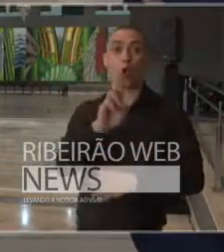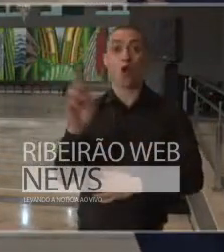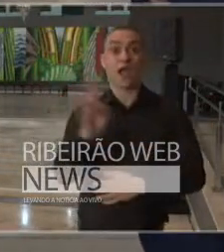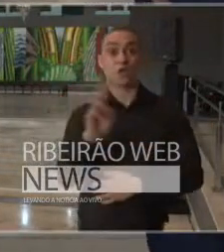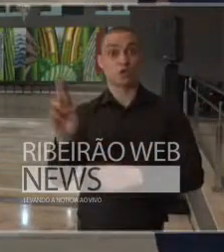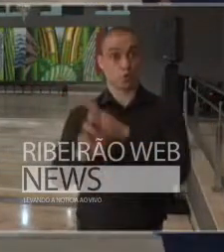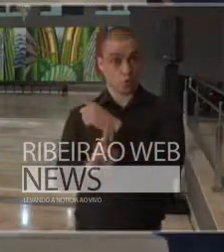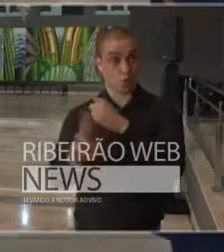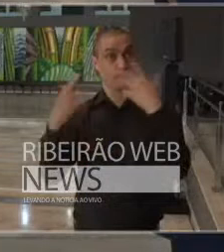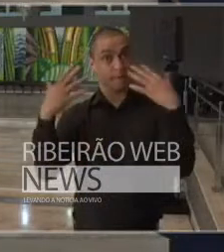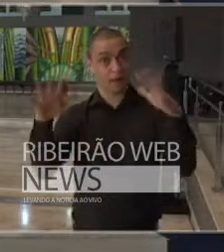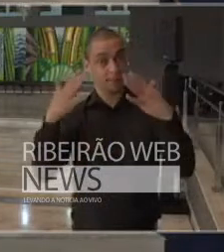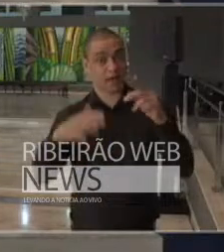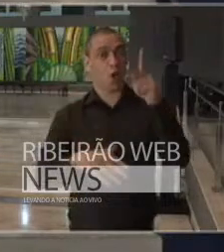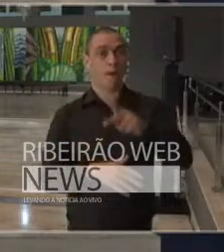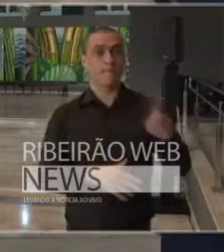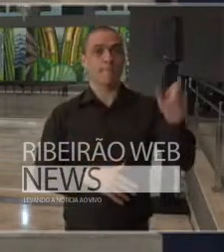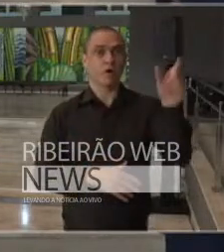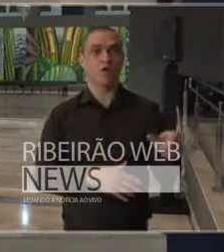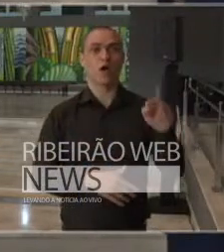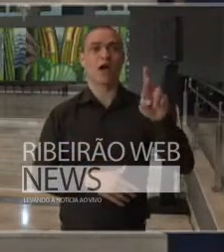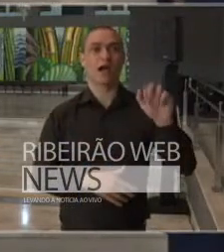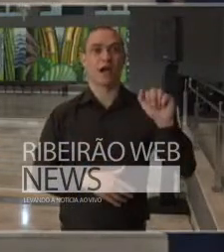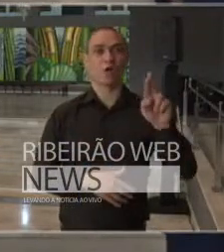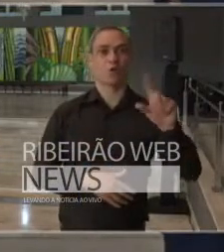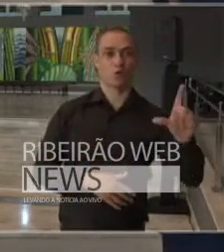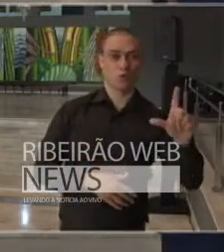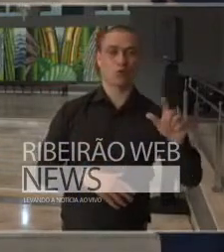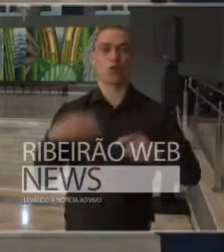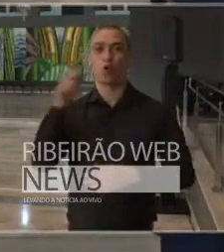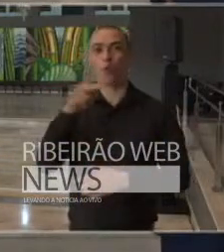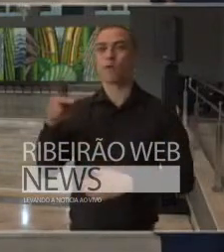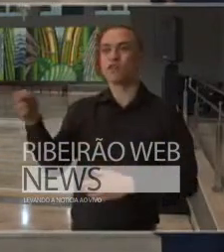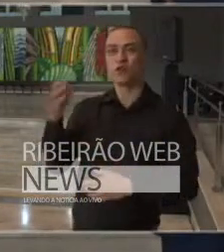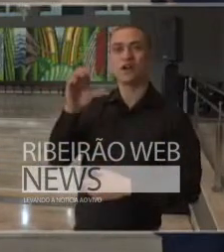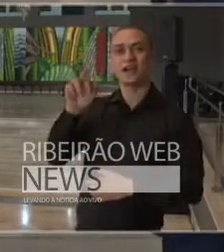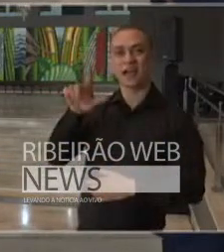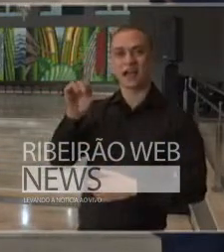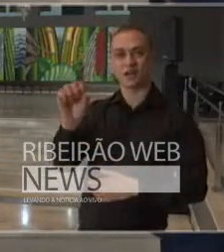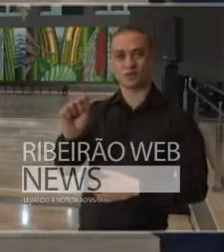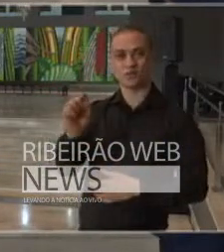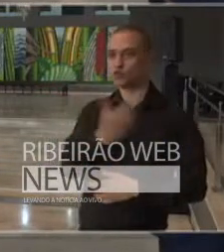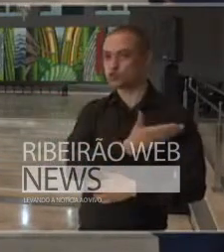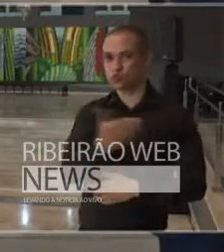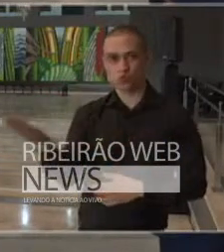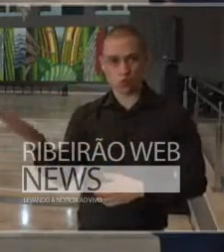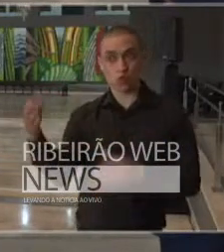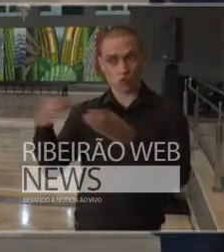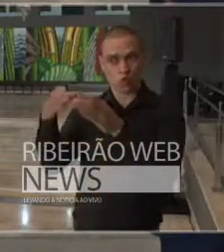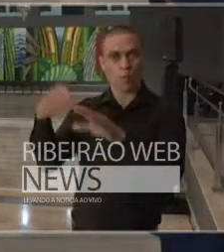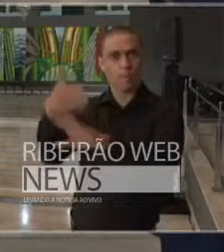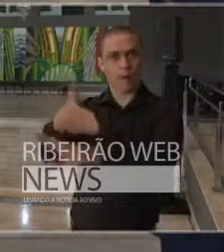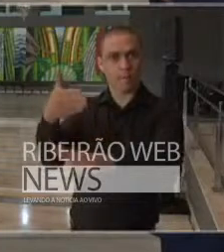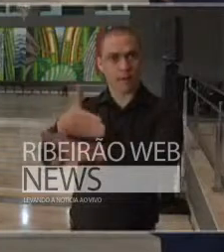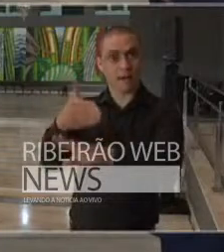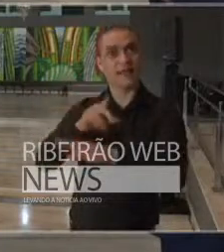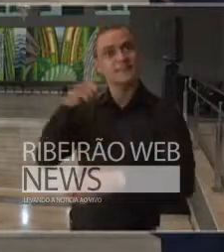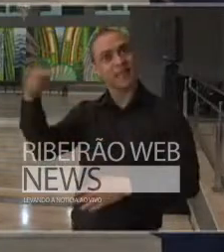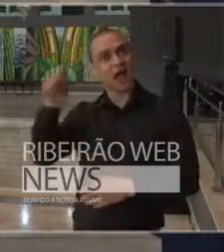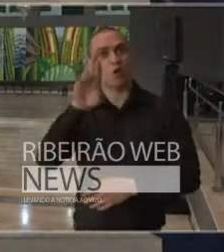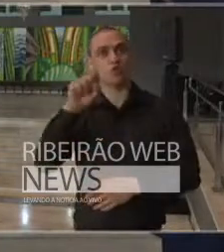o senhor o professor Raul professor Carlos e toda a equipe envolvida por